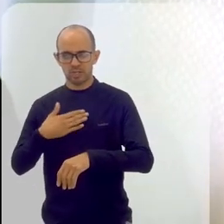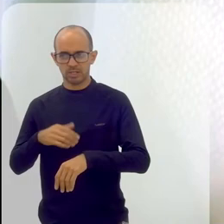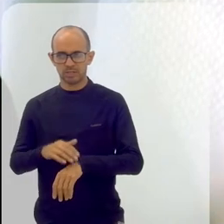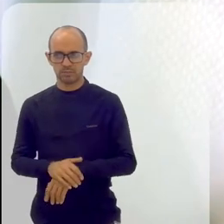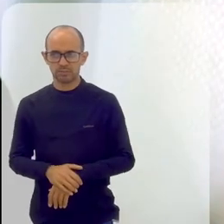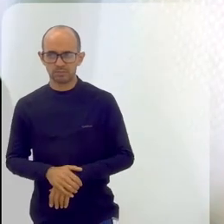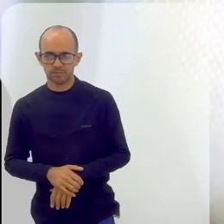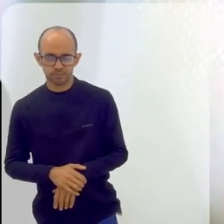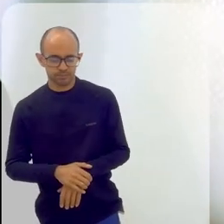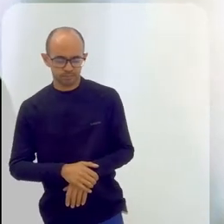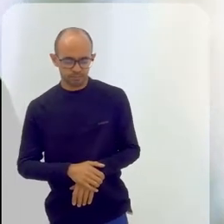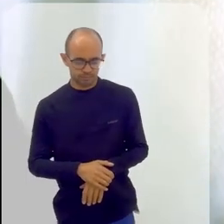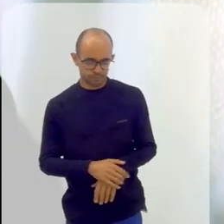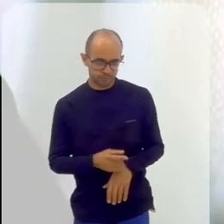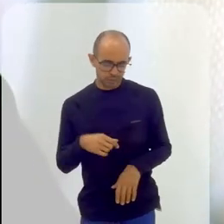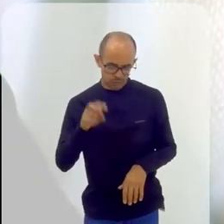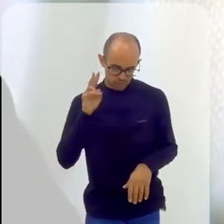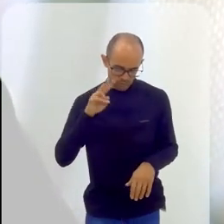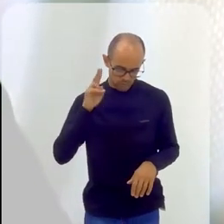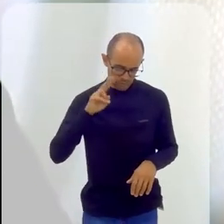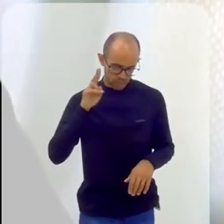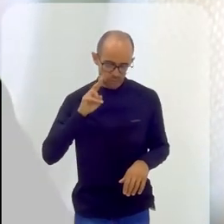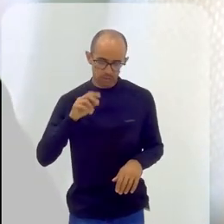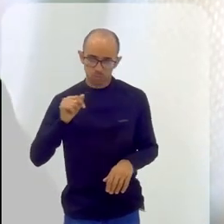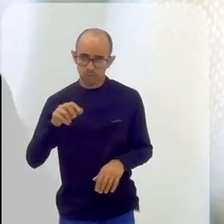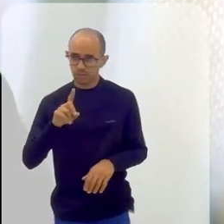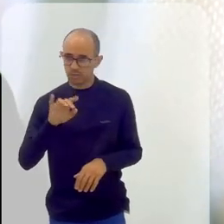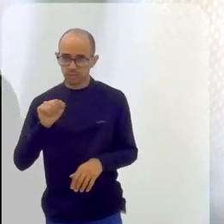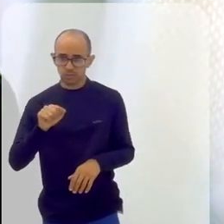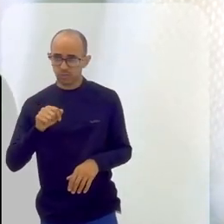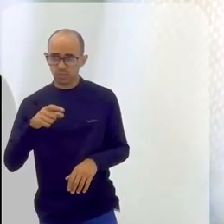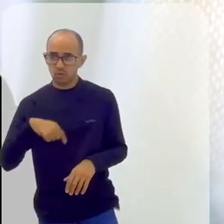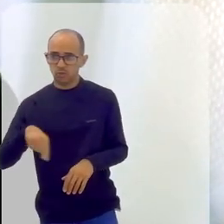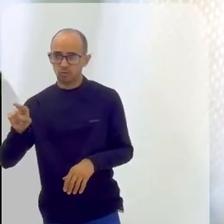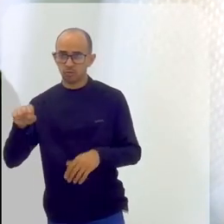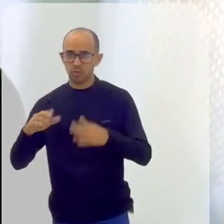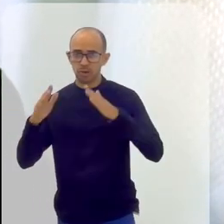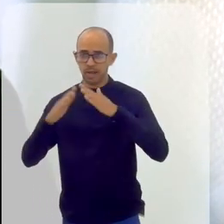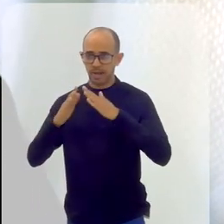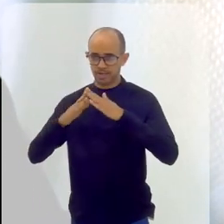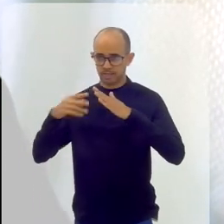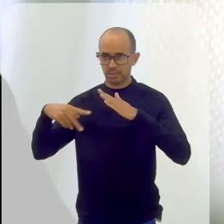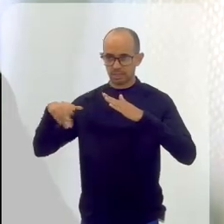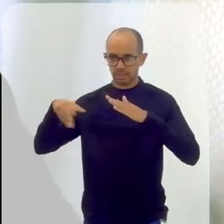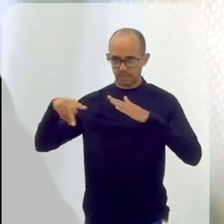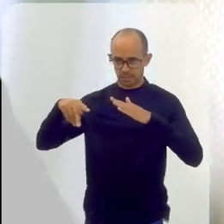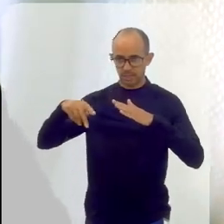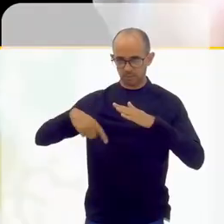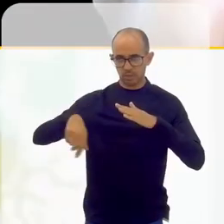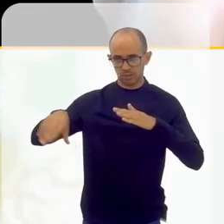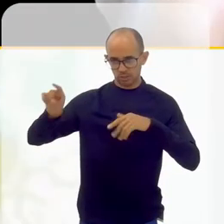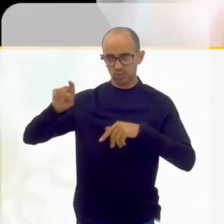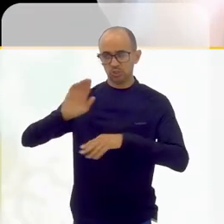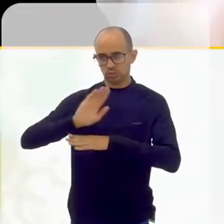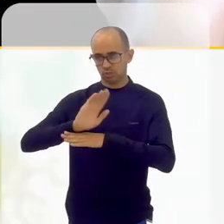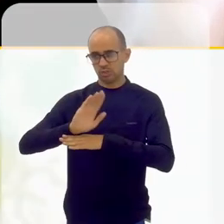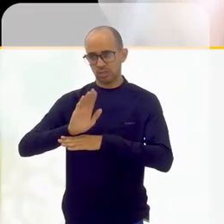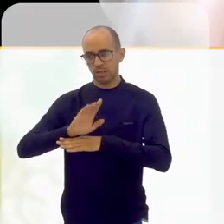aí eu lembro que teve um dia desse meu trabalho que não fui para o cático, eu fui direto para a residência para buscar ele e levamos ele ao cinema. Era o filme do Batman.